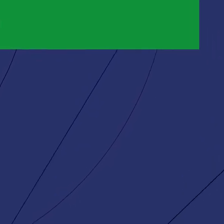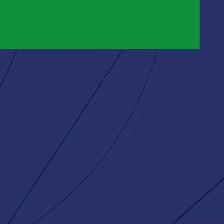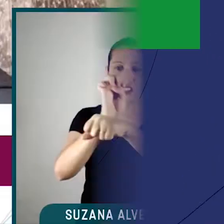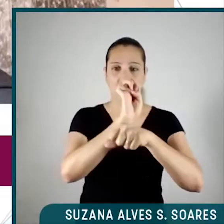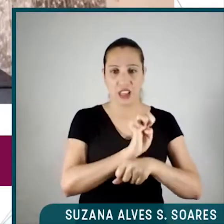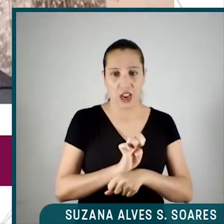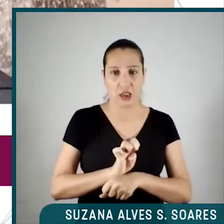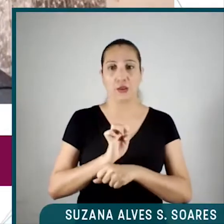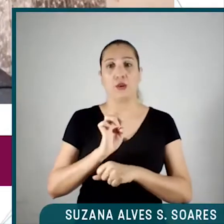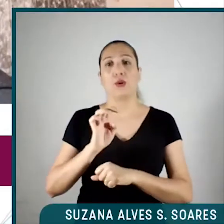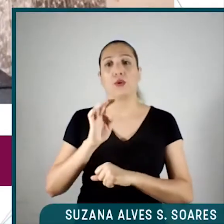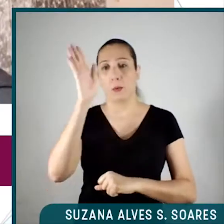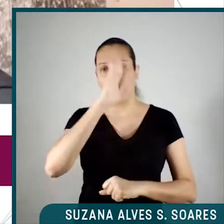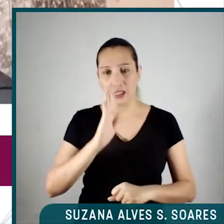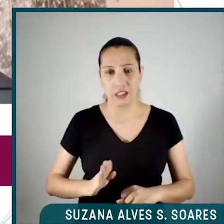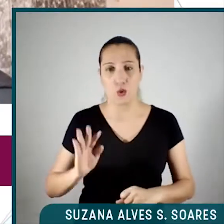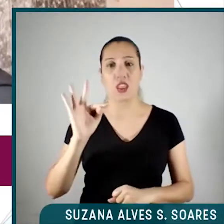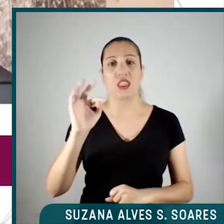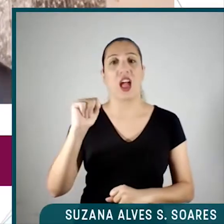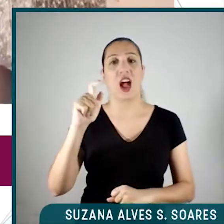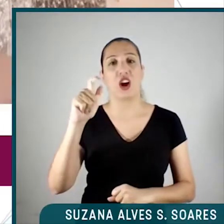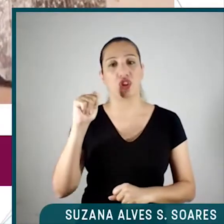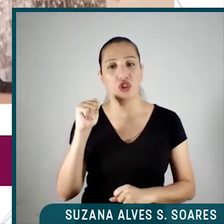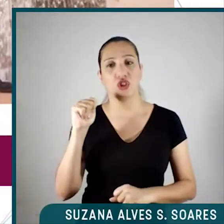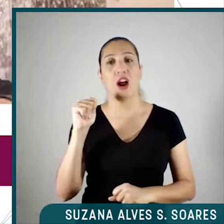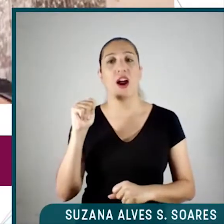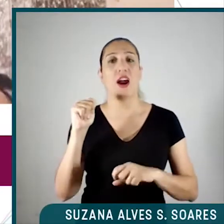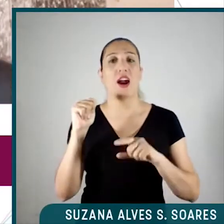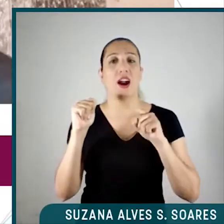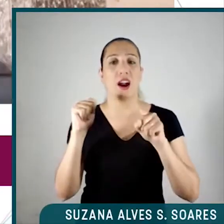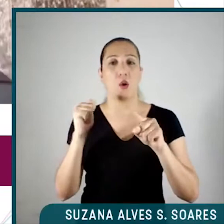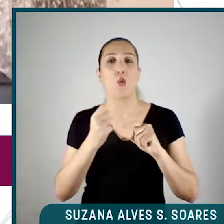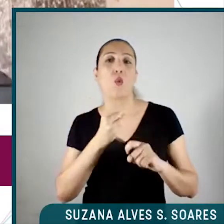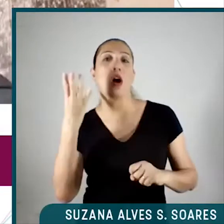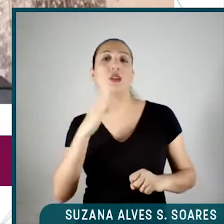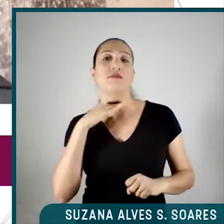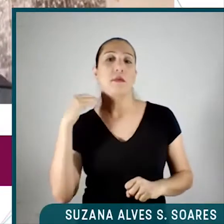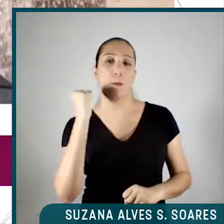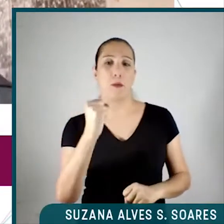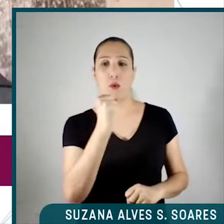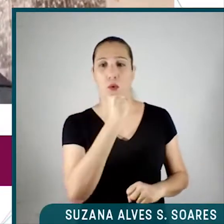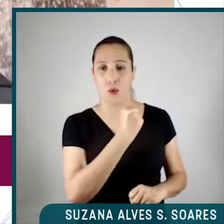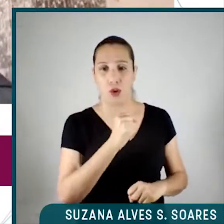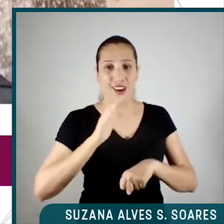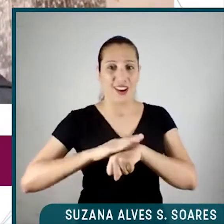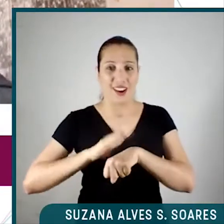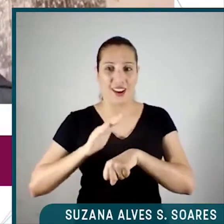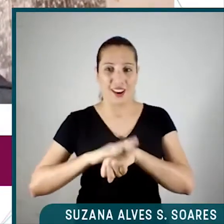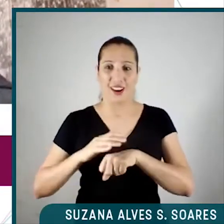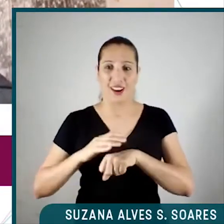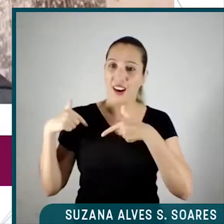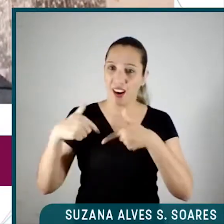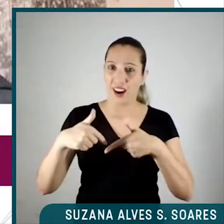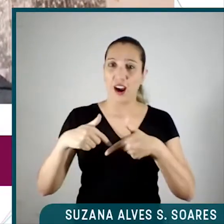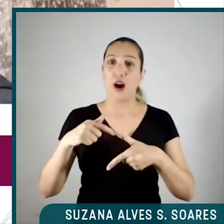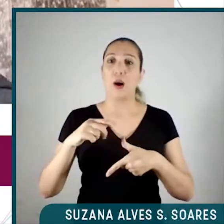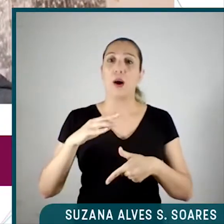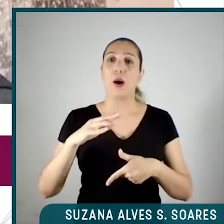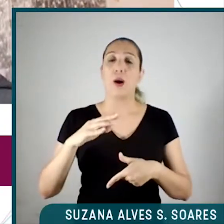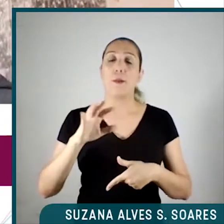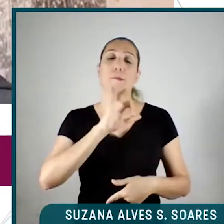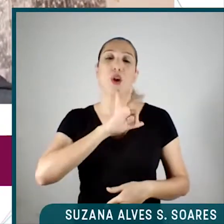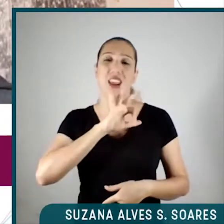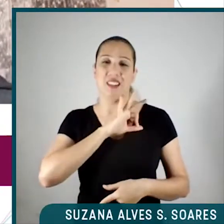Essas taxas de homicídios praticadas pela polícia militar e civil,